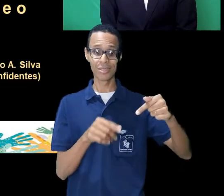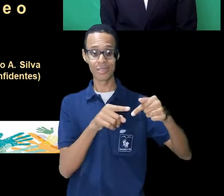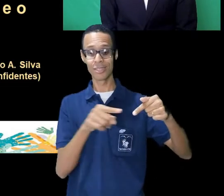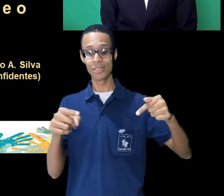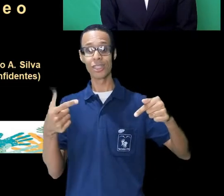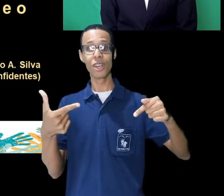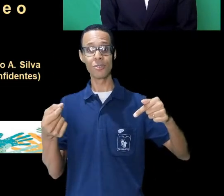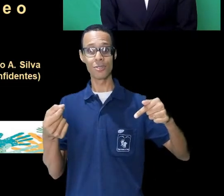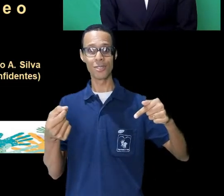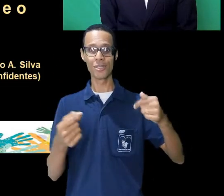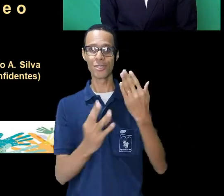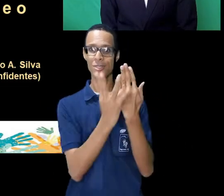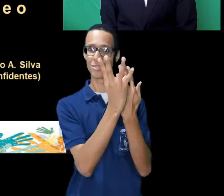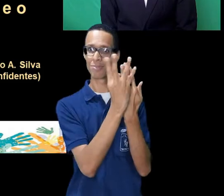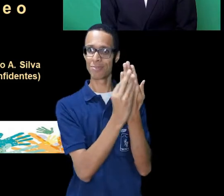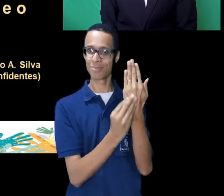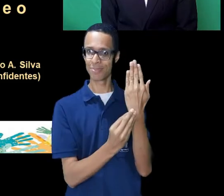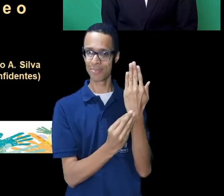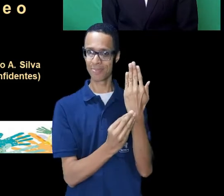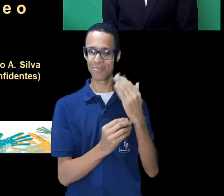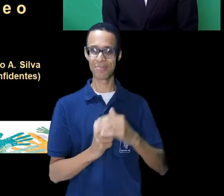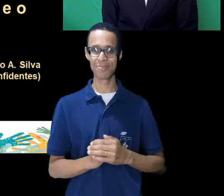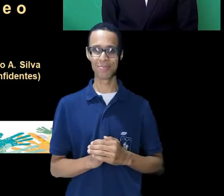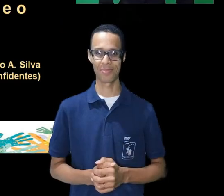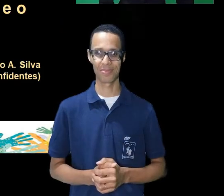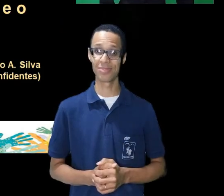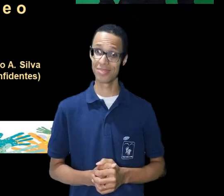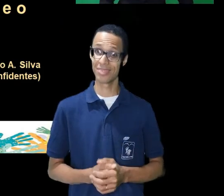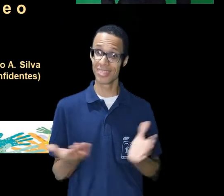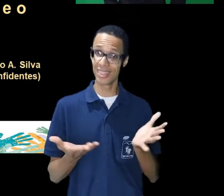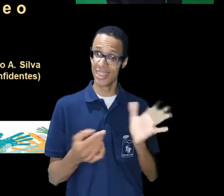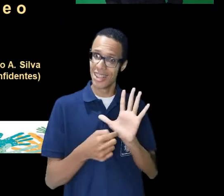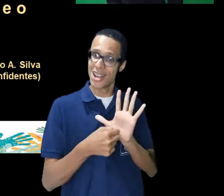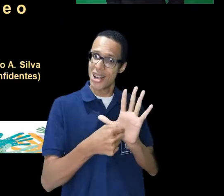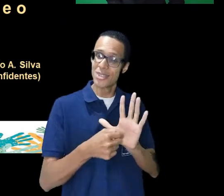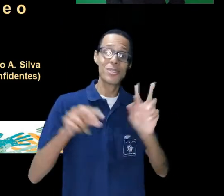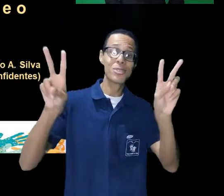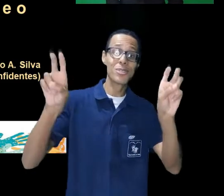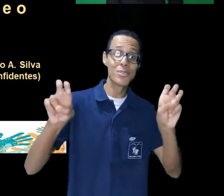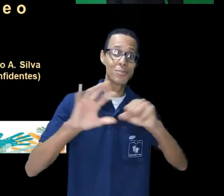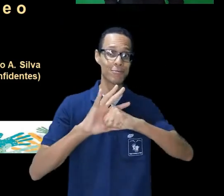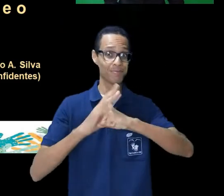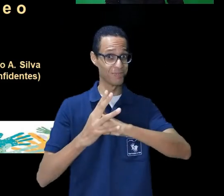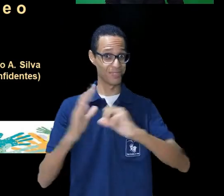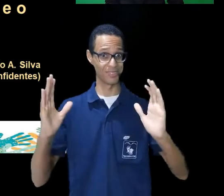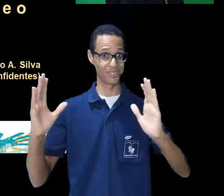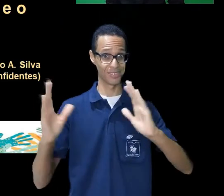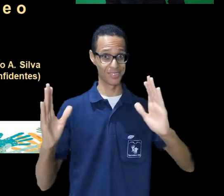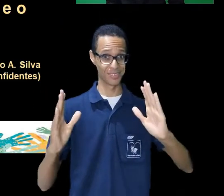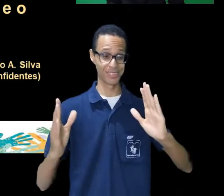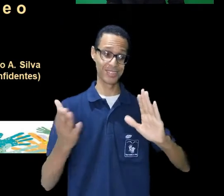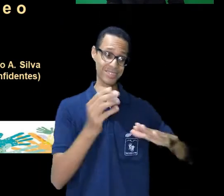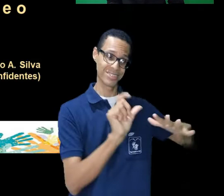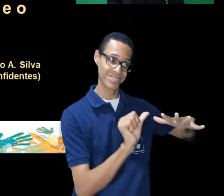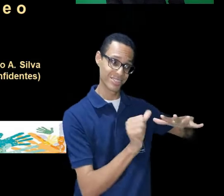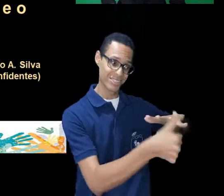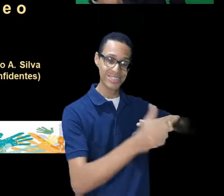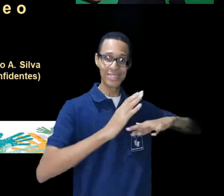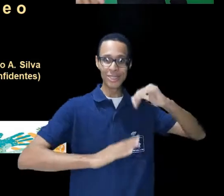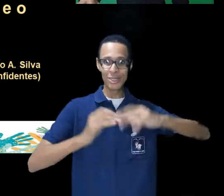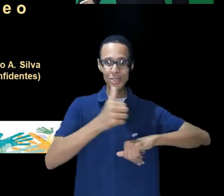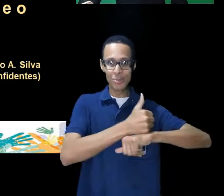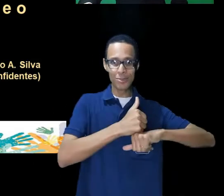as referências. Fim da descrição. Então, apresentando o nosso trabalho que tem o tema UAE na pandemia,